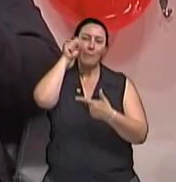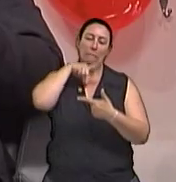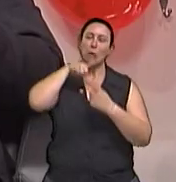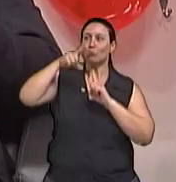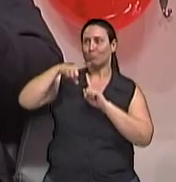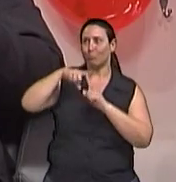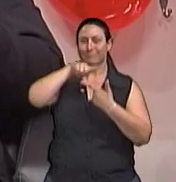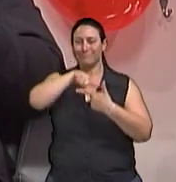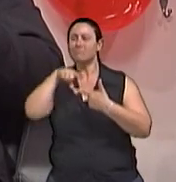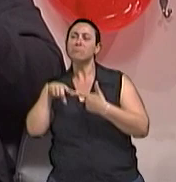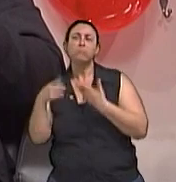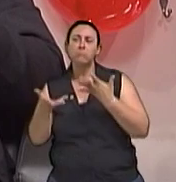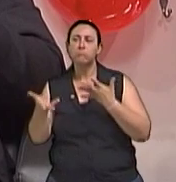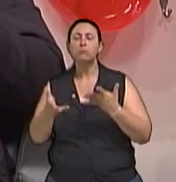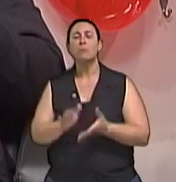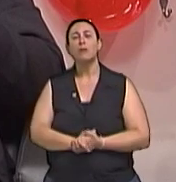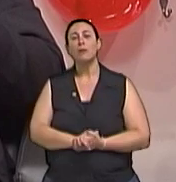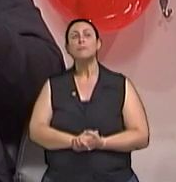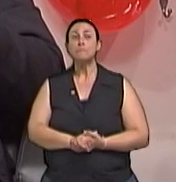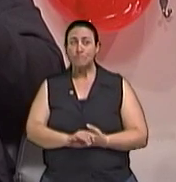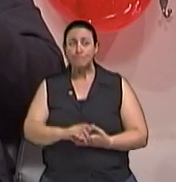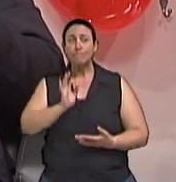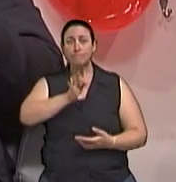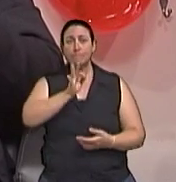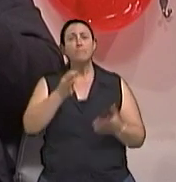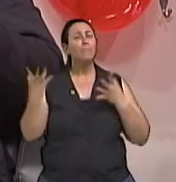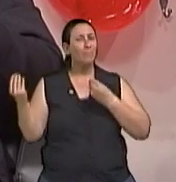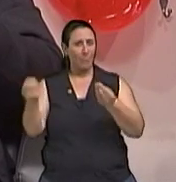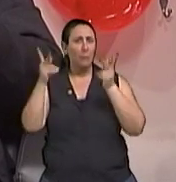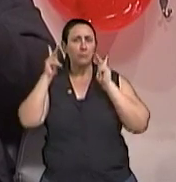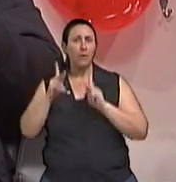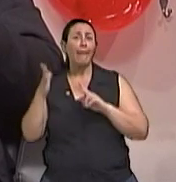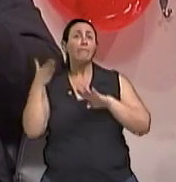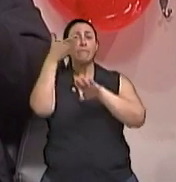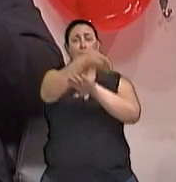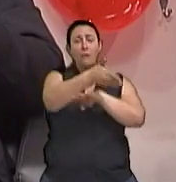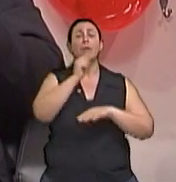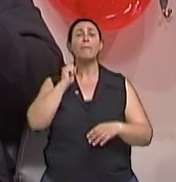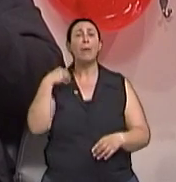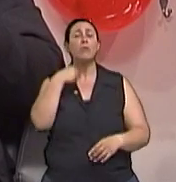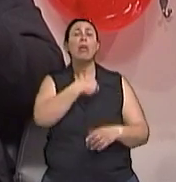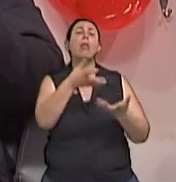Isabel? Frequentemente as pessoas procuram um médico apenas querendo um remédio para insônia.